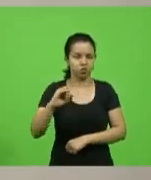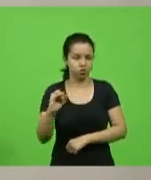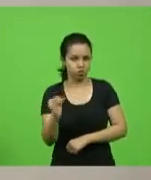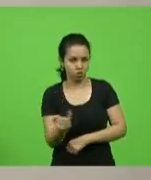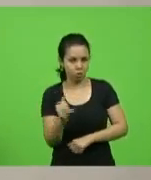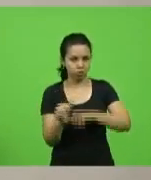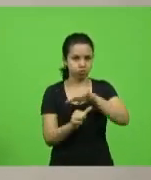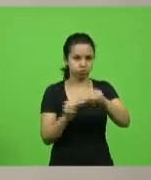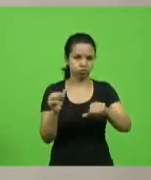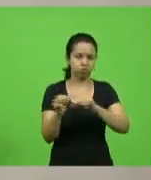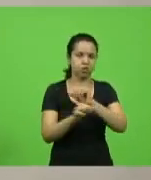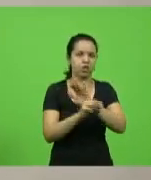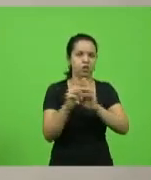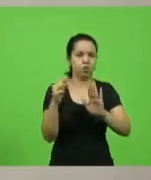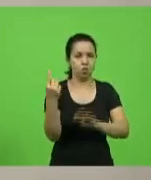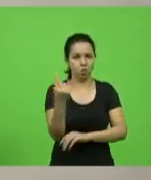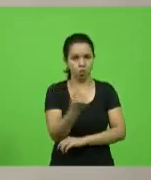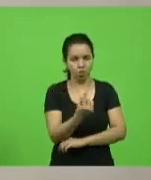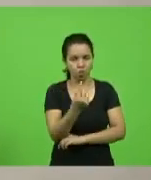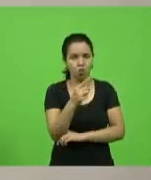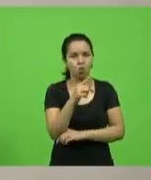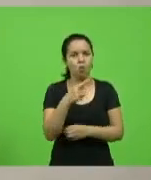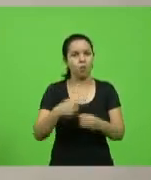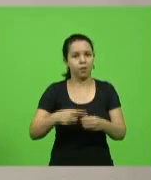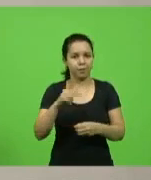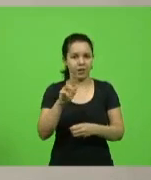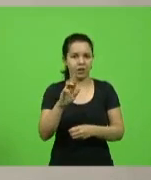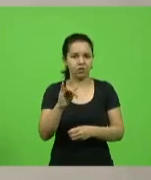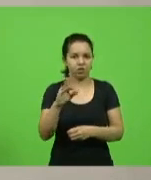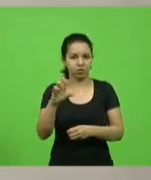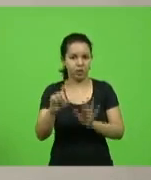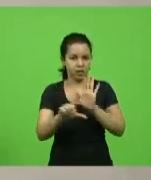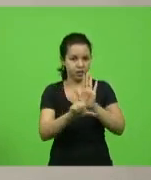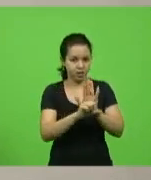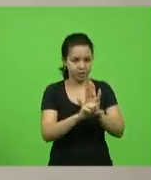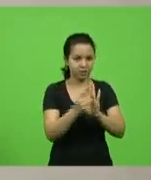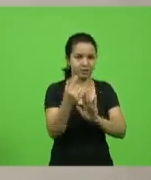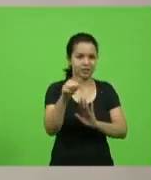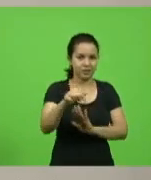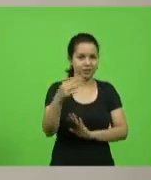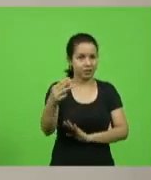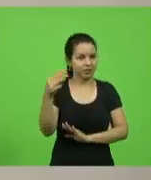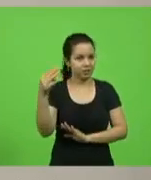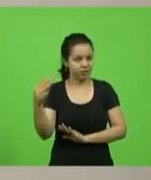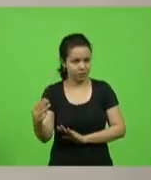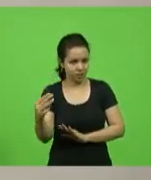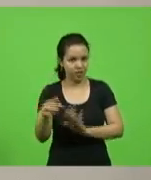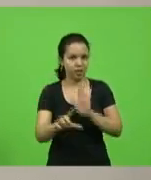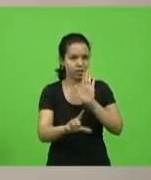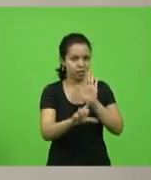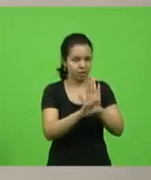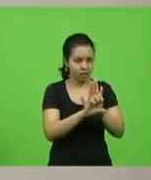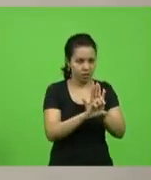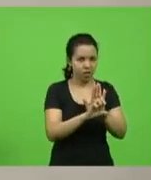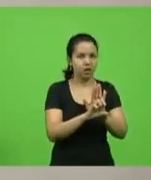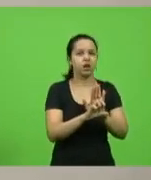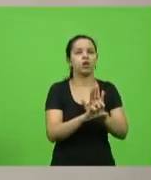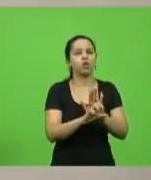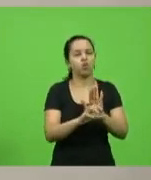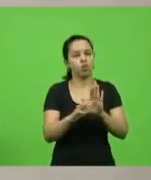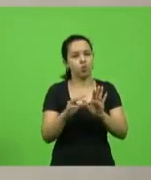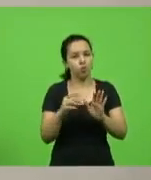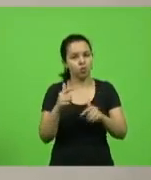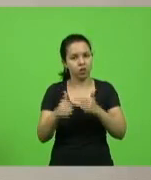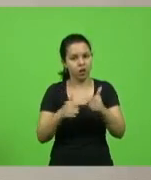anexo único referente ao município de Peritiba, Lei 16.733, que consolida as leis que dispõe sobre o reconhecimento de utilidade